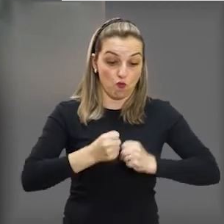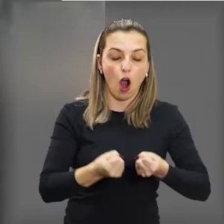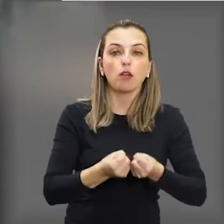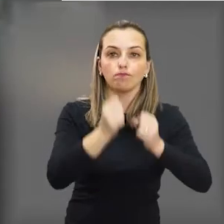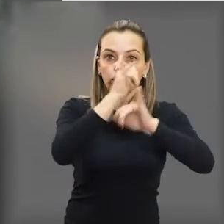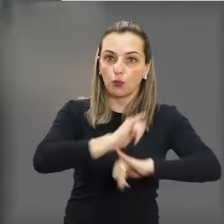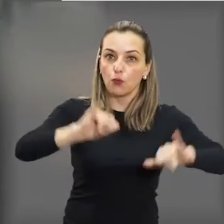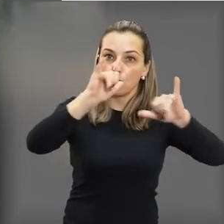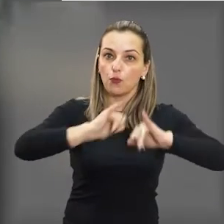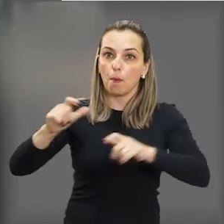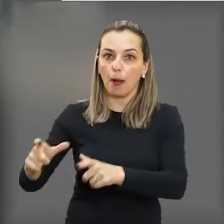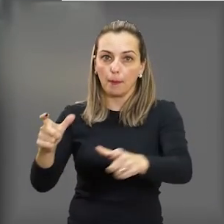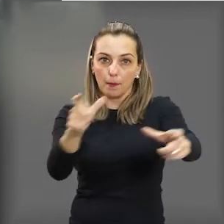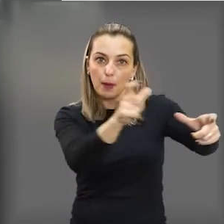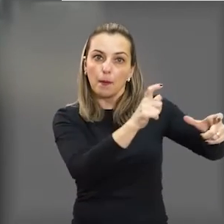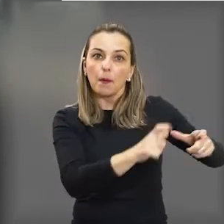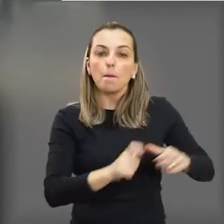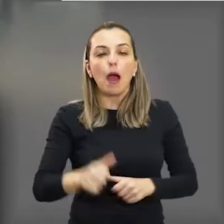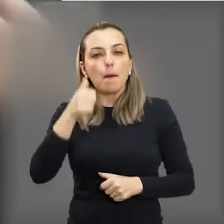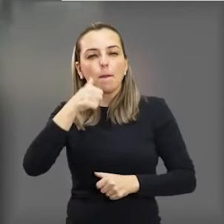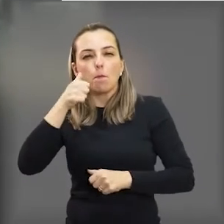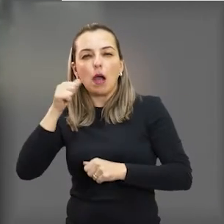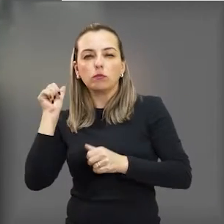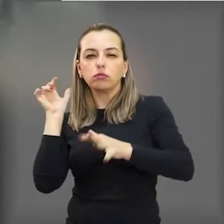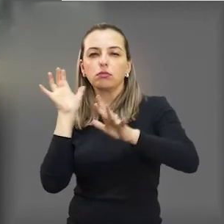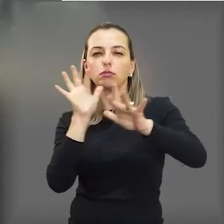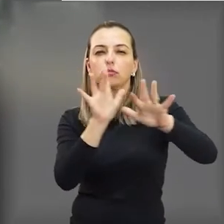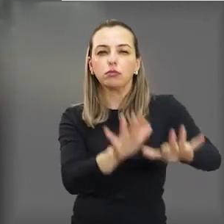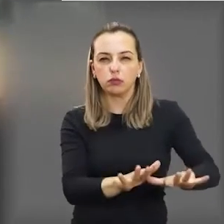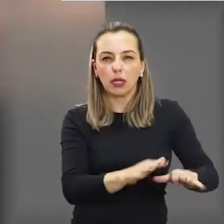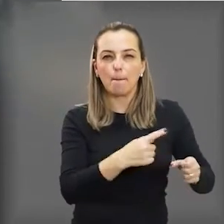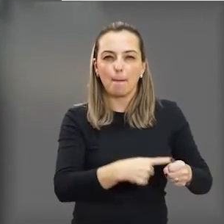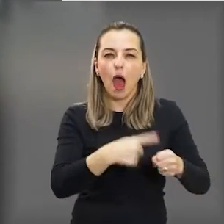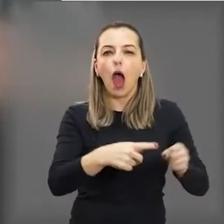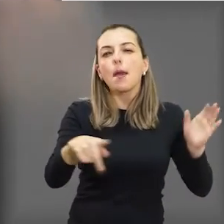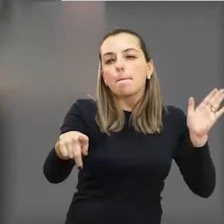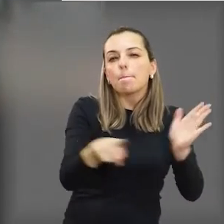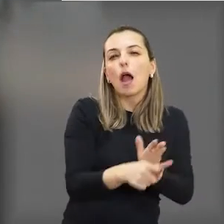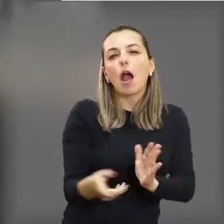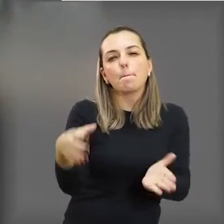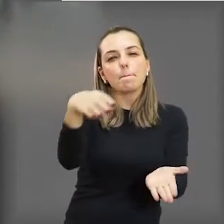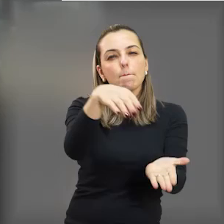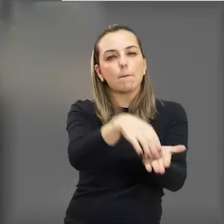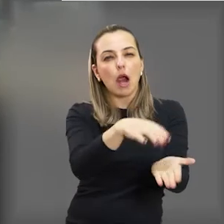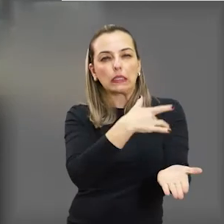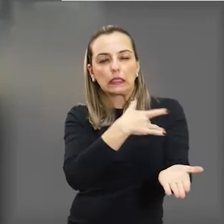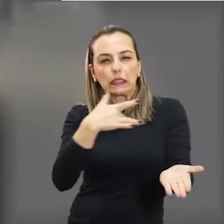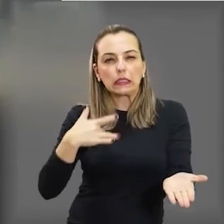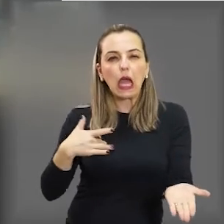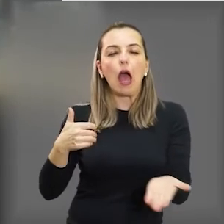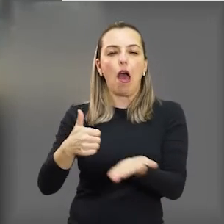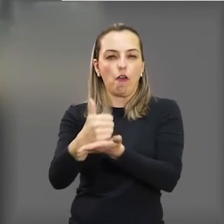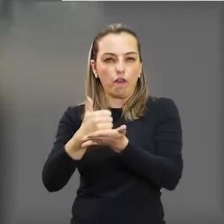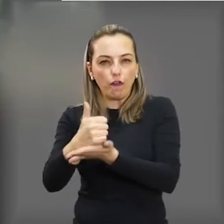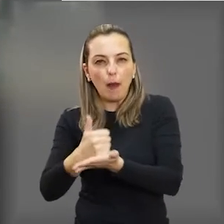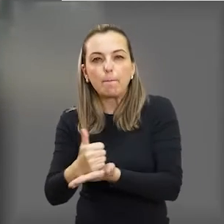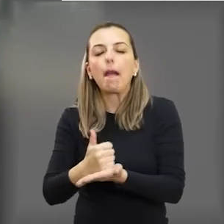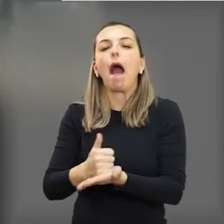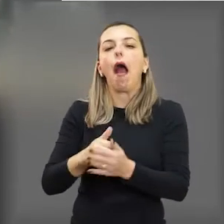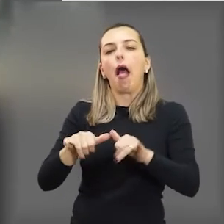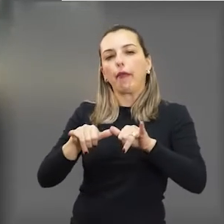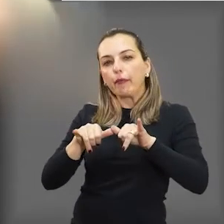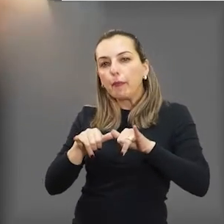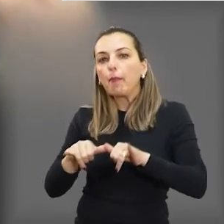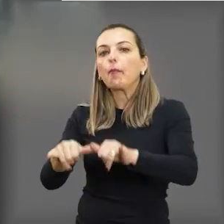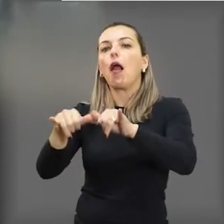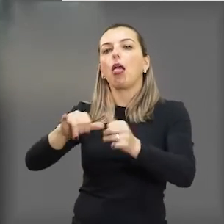se mobilize com uma campanha para a gente, nos locais que tem a maior circulação de pessoas, no próprio bairro,